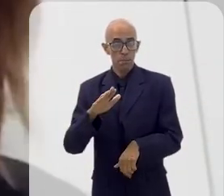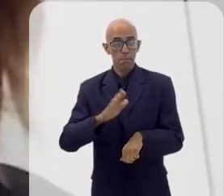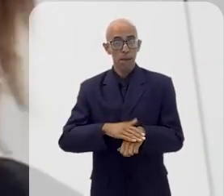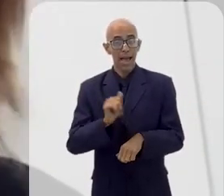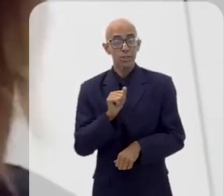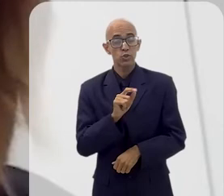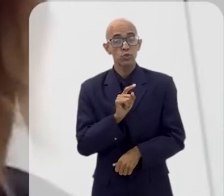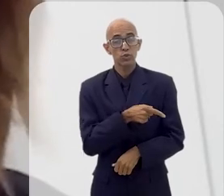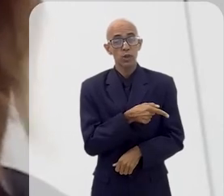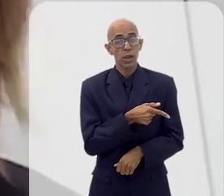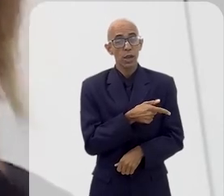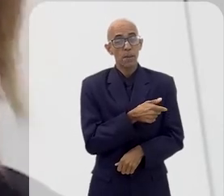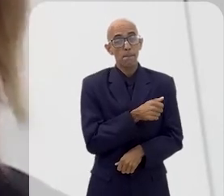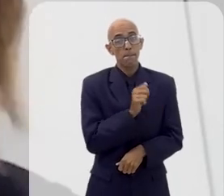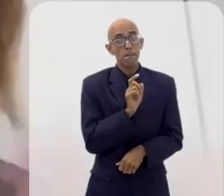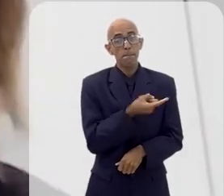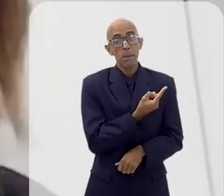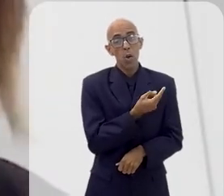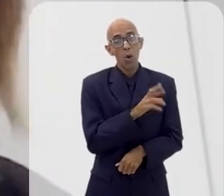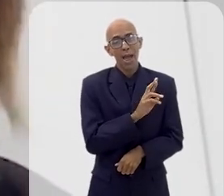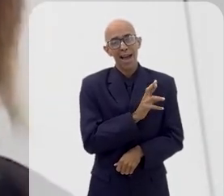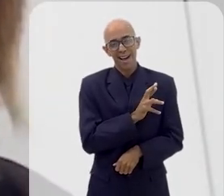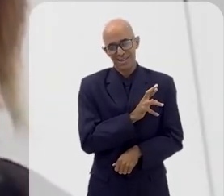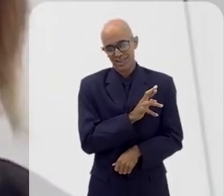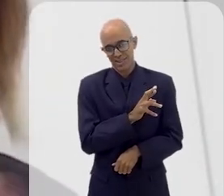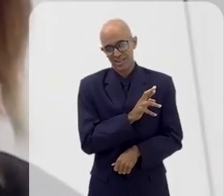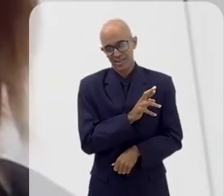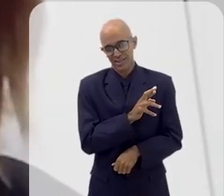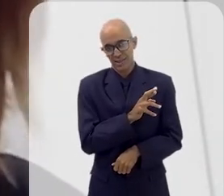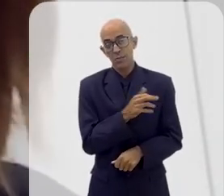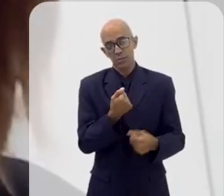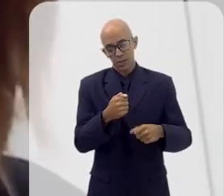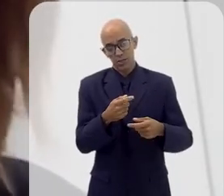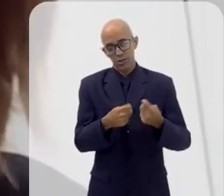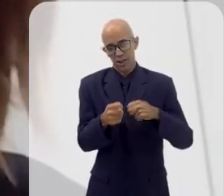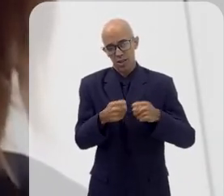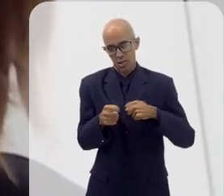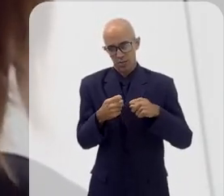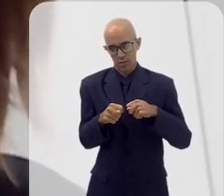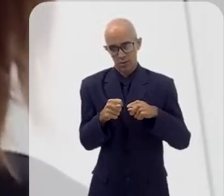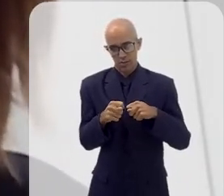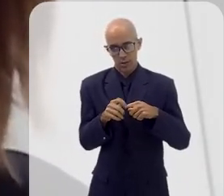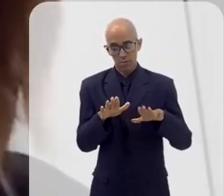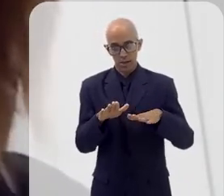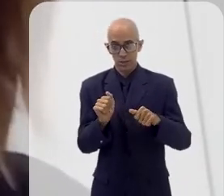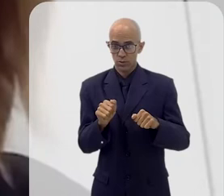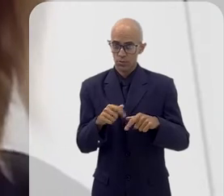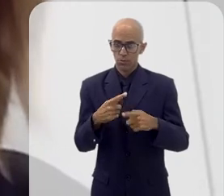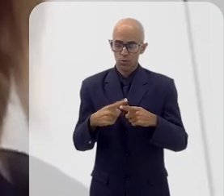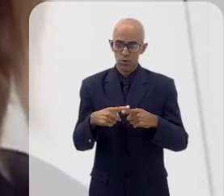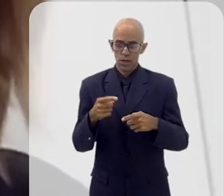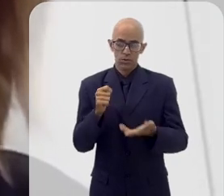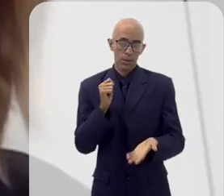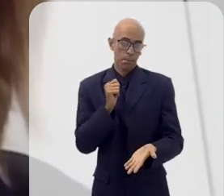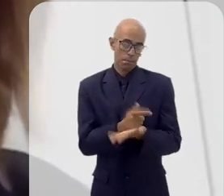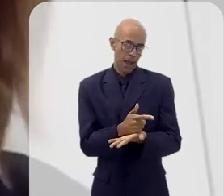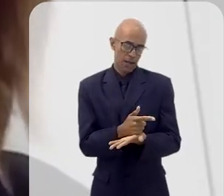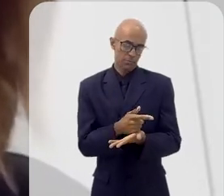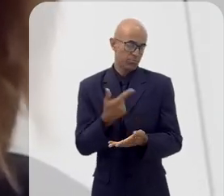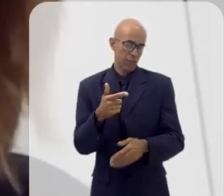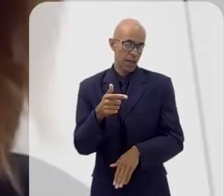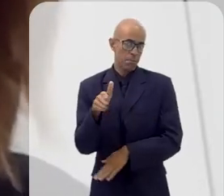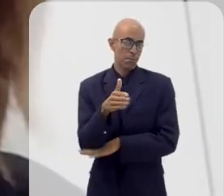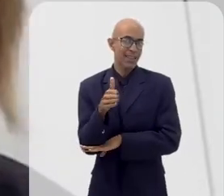Então, ele tenta buscar realmente a fotovoltaica para poder reduzir os custos, até porque não se paga a bandeira, com a energia